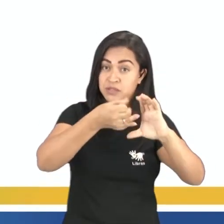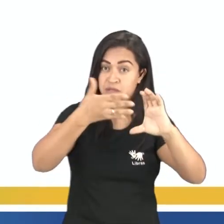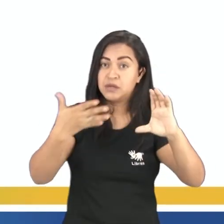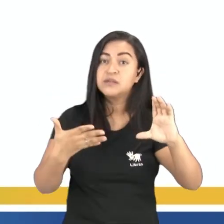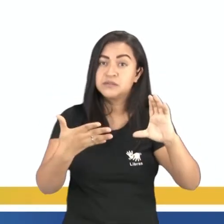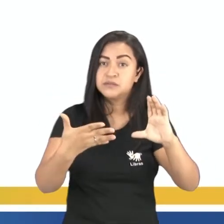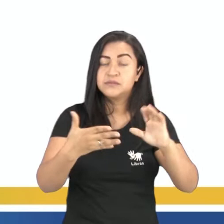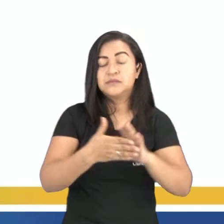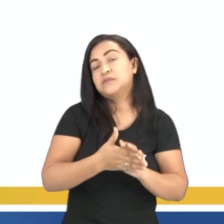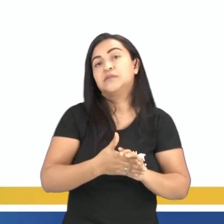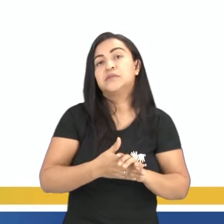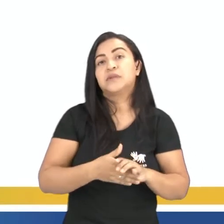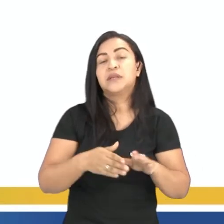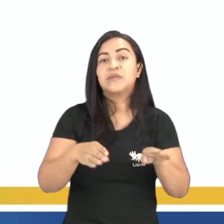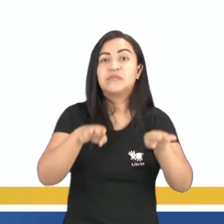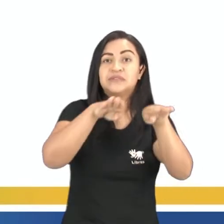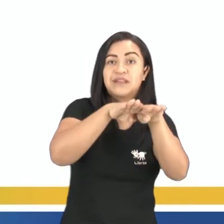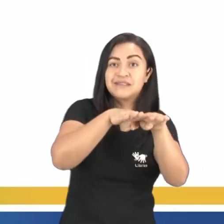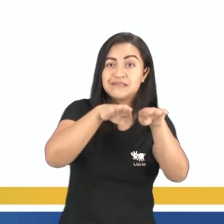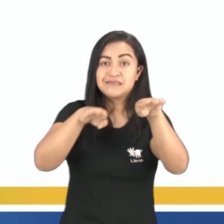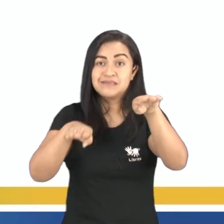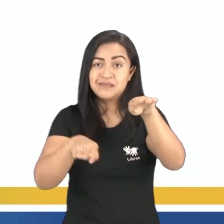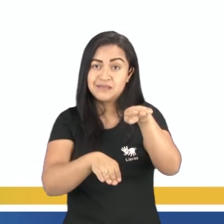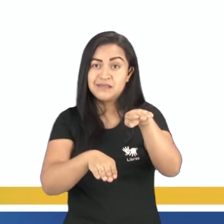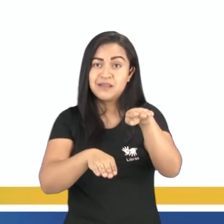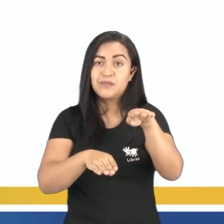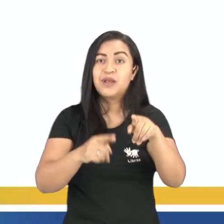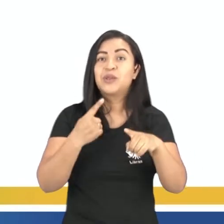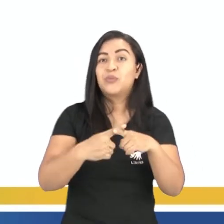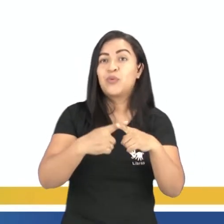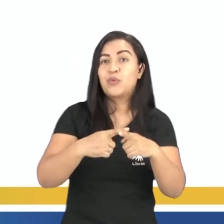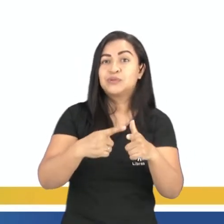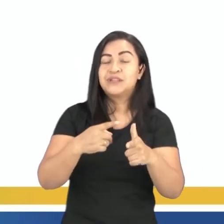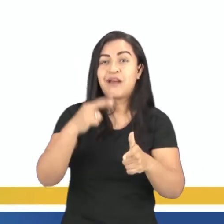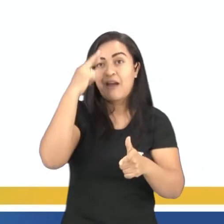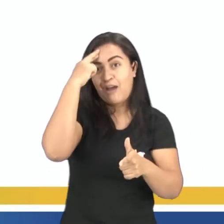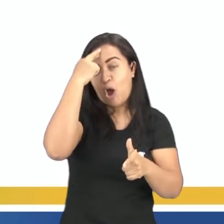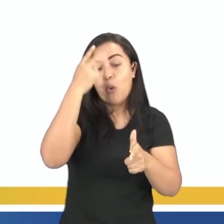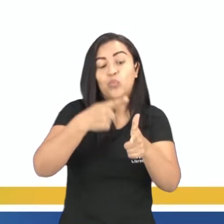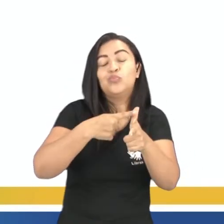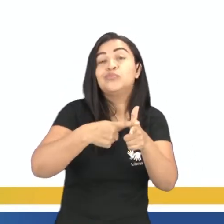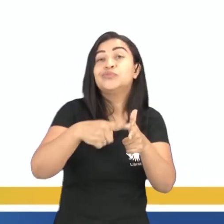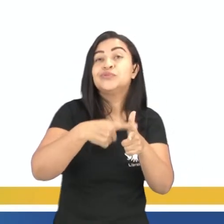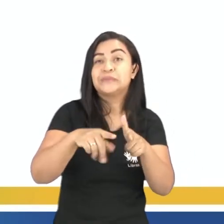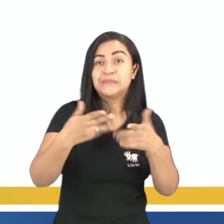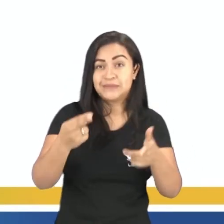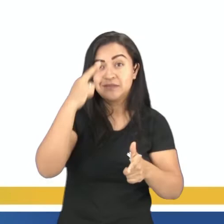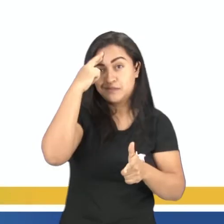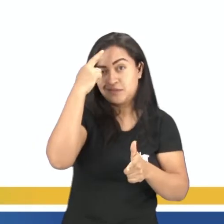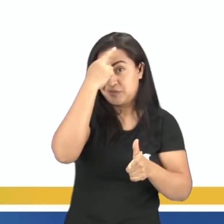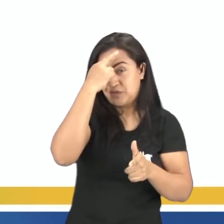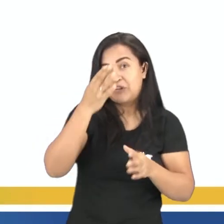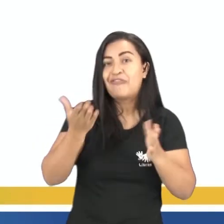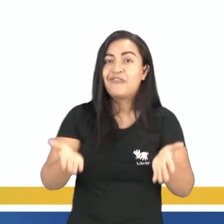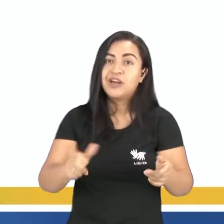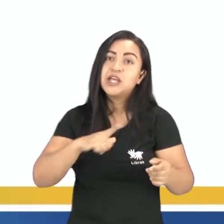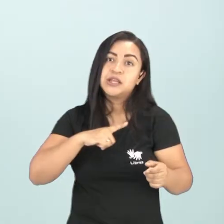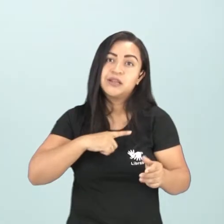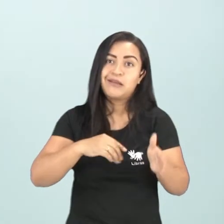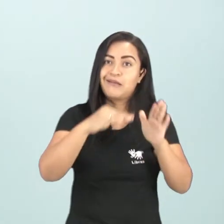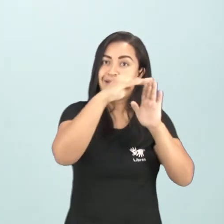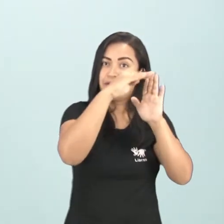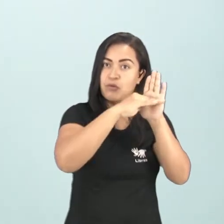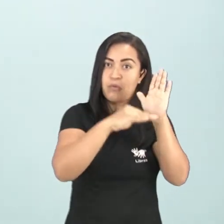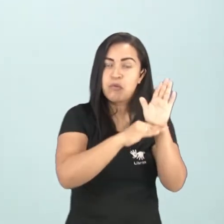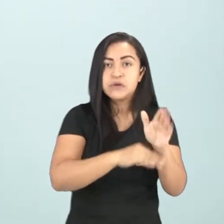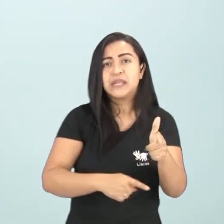desequilibrada pelo surgimento de um conflito. Então, ele vai ter ali, vai ter aquela ordem de criação, e o conflito vai